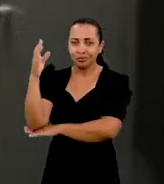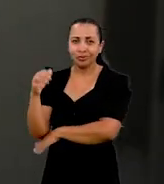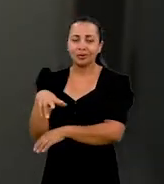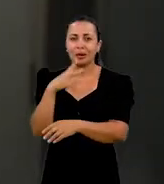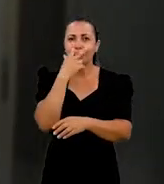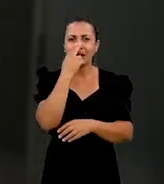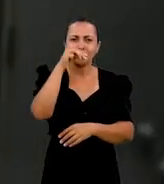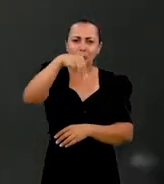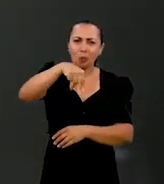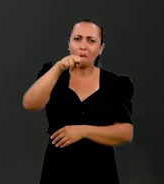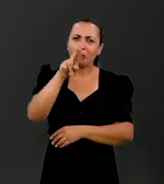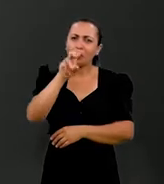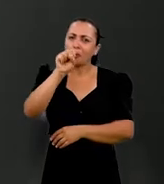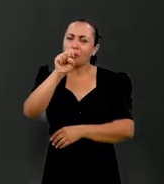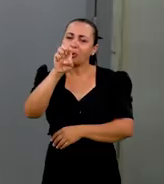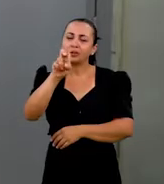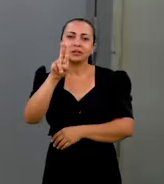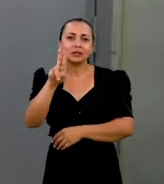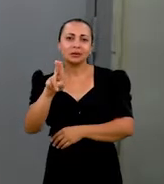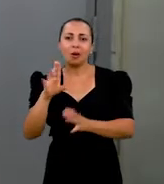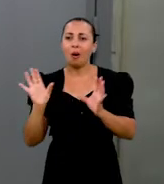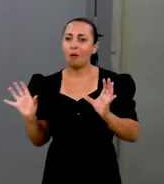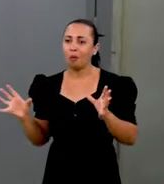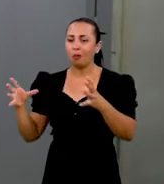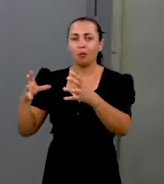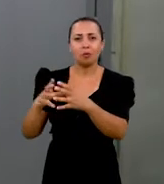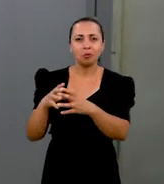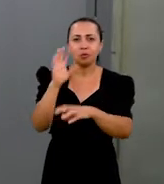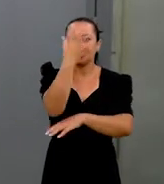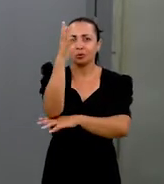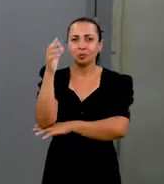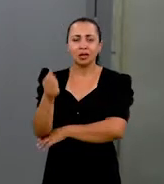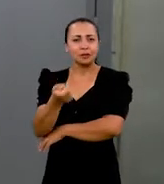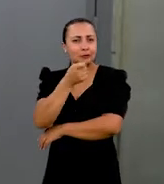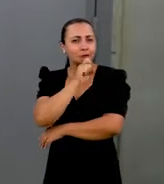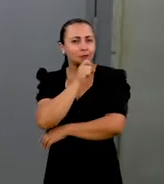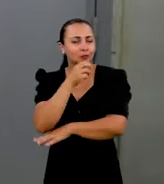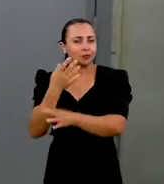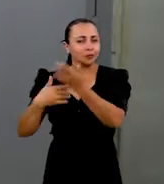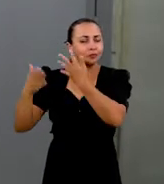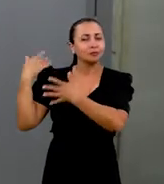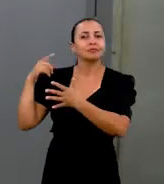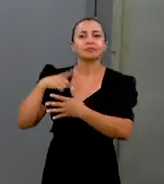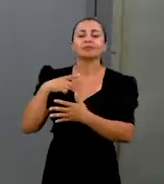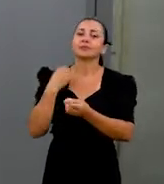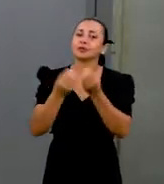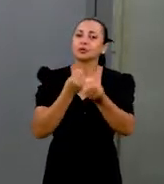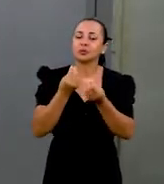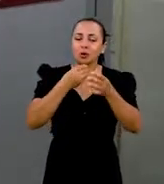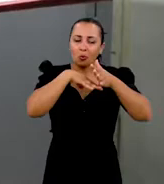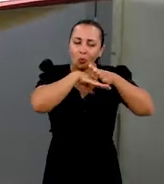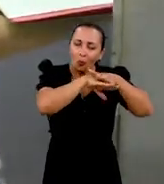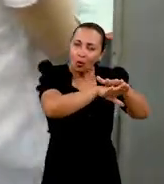considerado um museu, ele é uma coleção biológica e ele tem como principal função